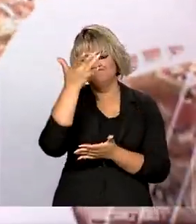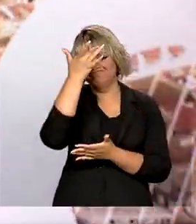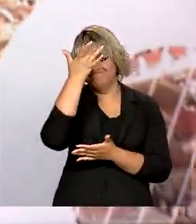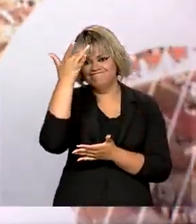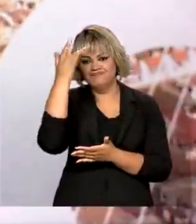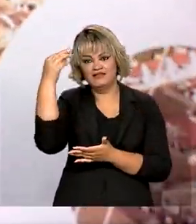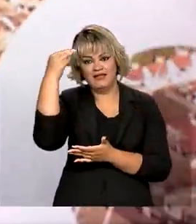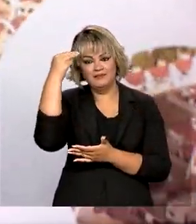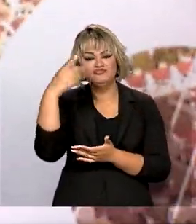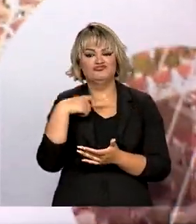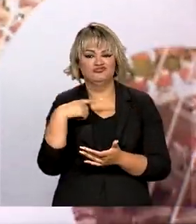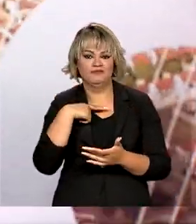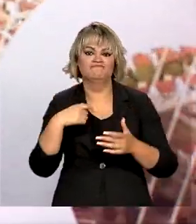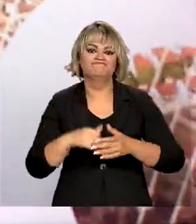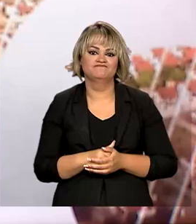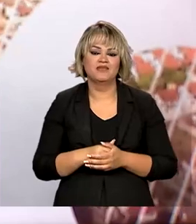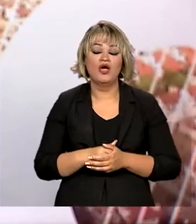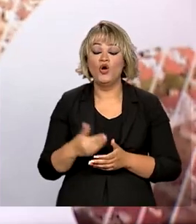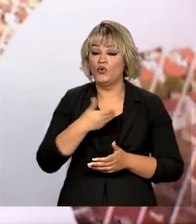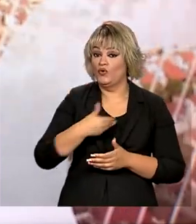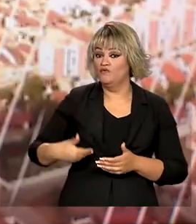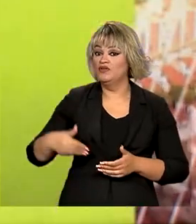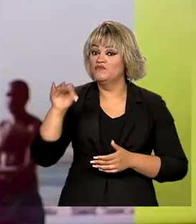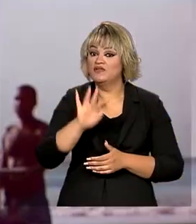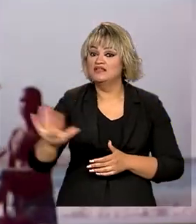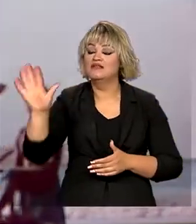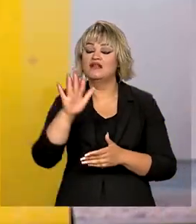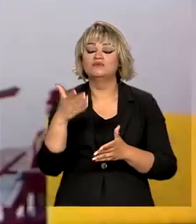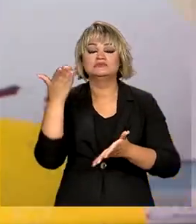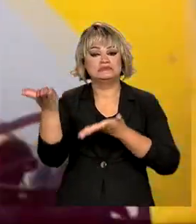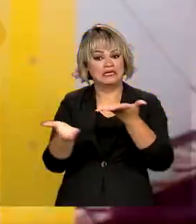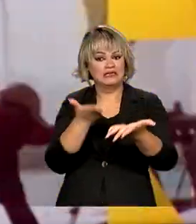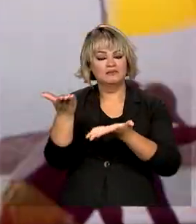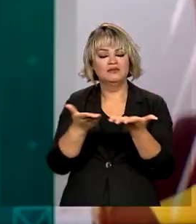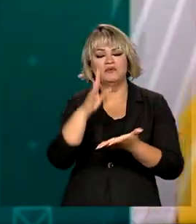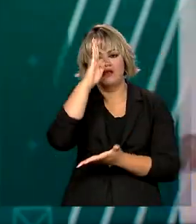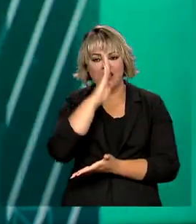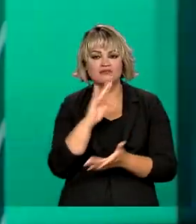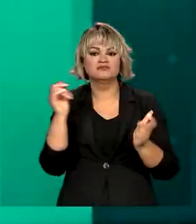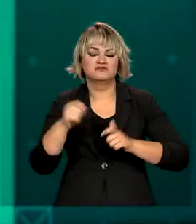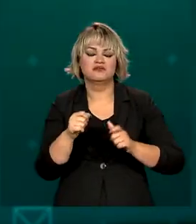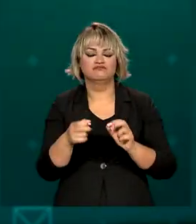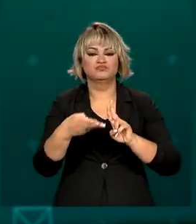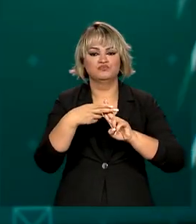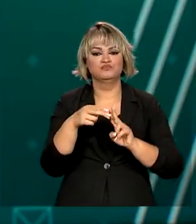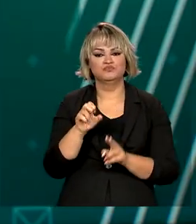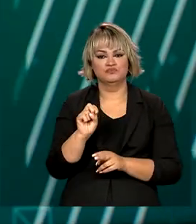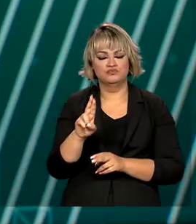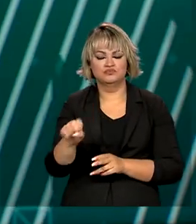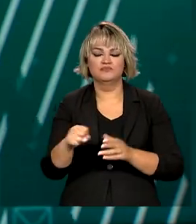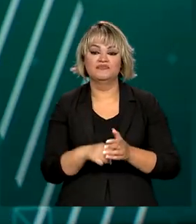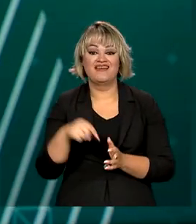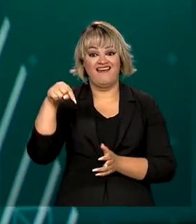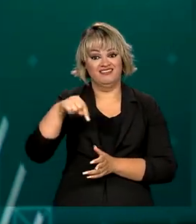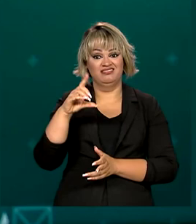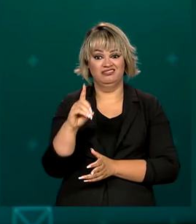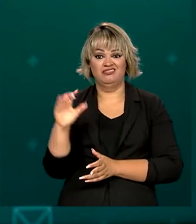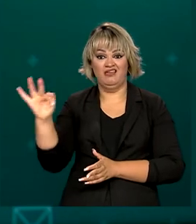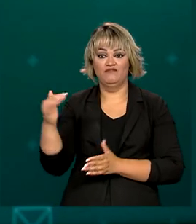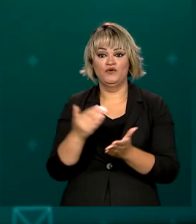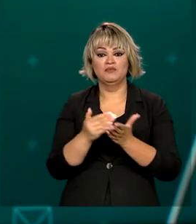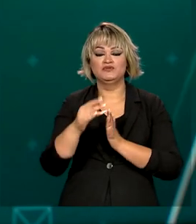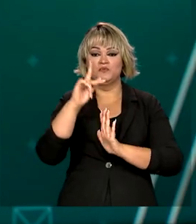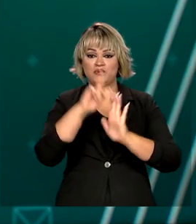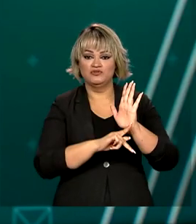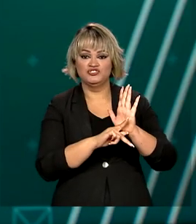O governo federal está ampliando o tratamento que é oferecido de graça pelo SUS. Para isso, deu início no Distrito Federal ao projeto